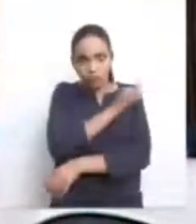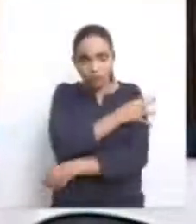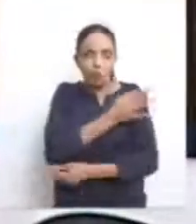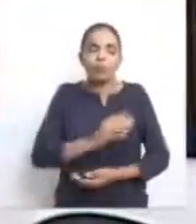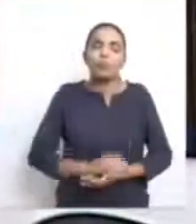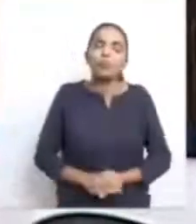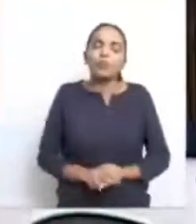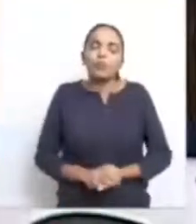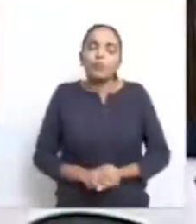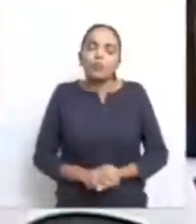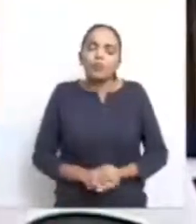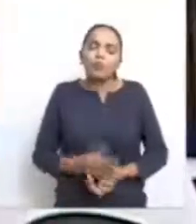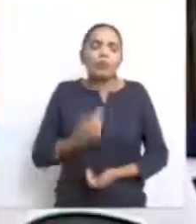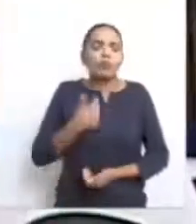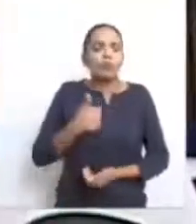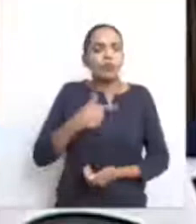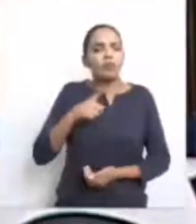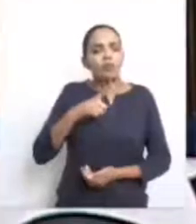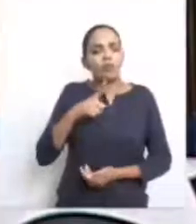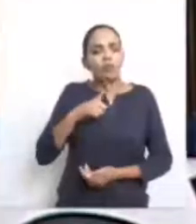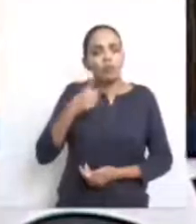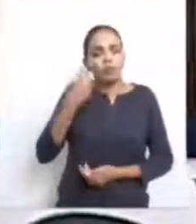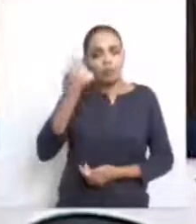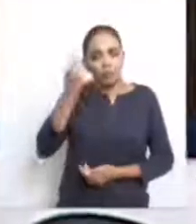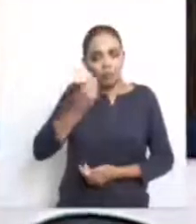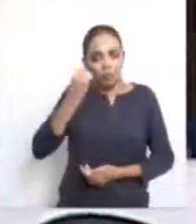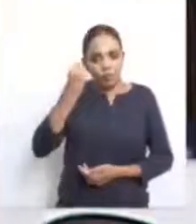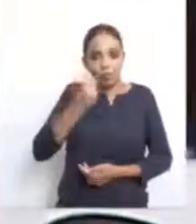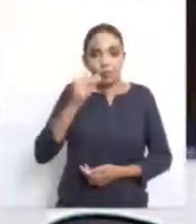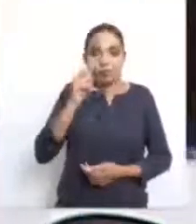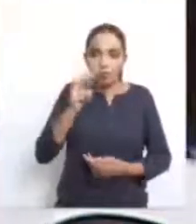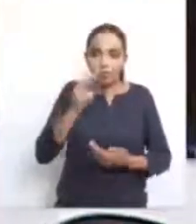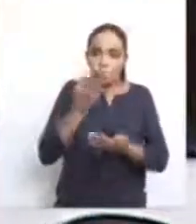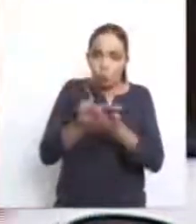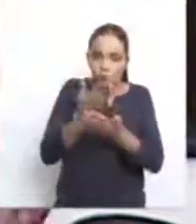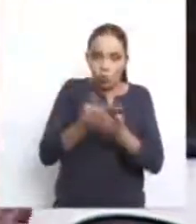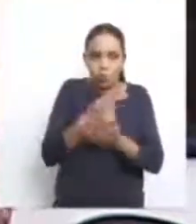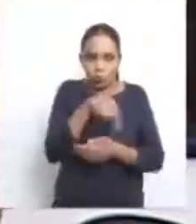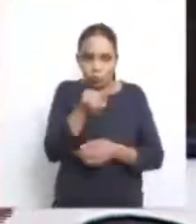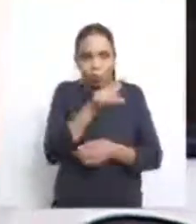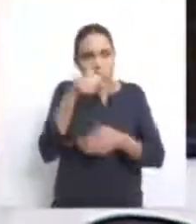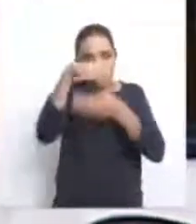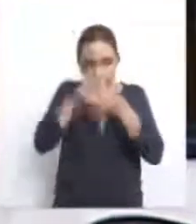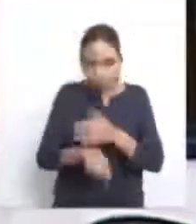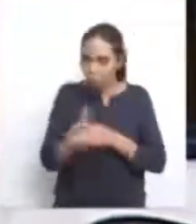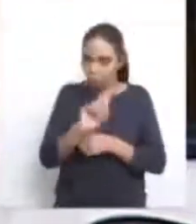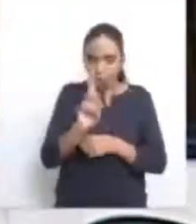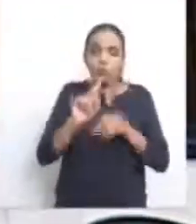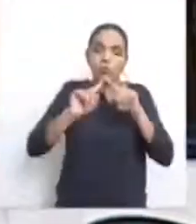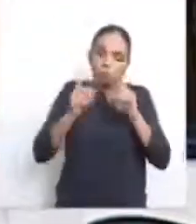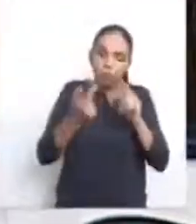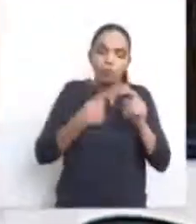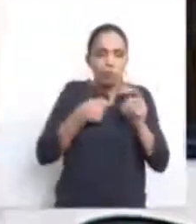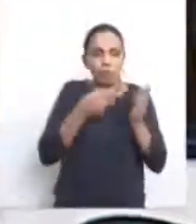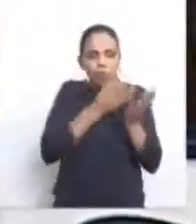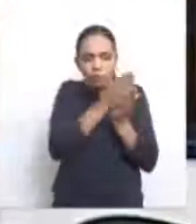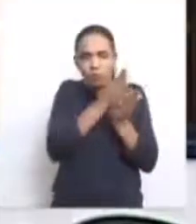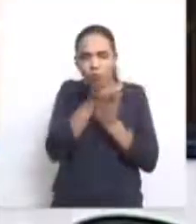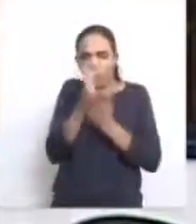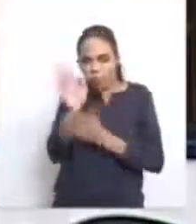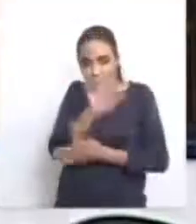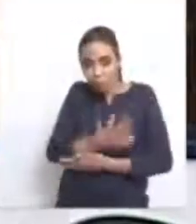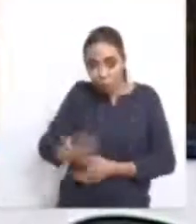Eu tive o prazer de olhar o estudo de vocês, não me aprofundei, mas entrei nas linhas